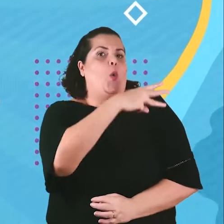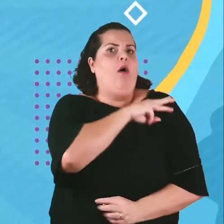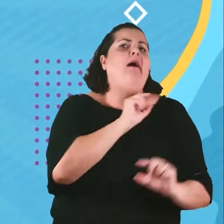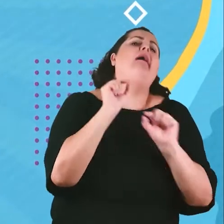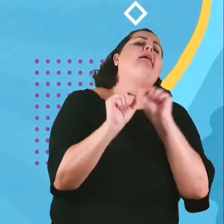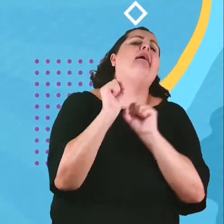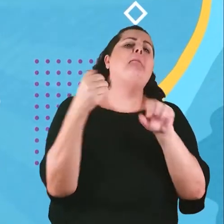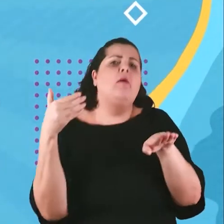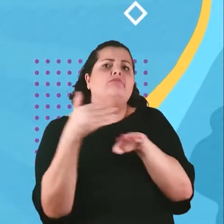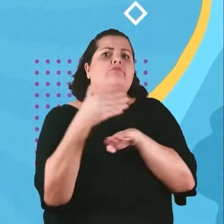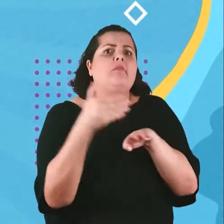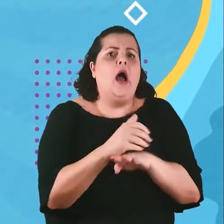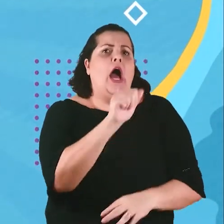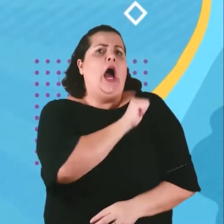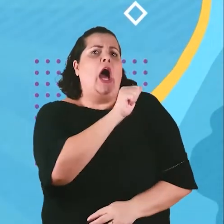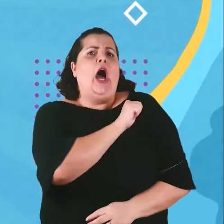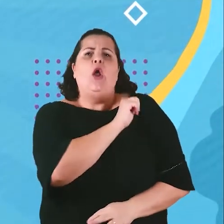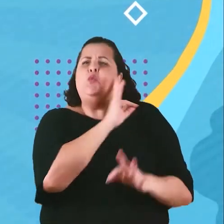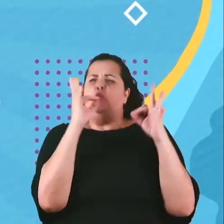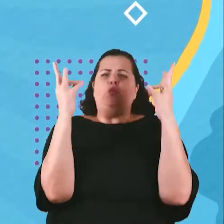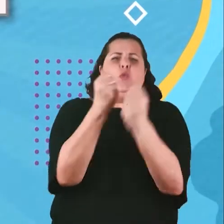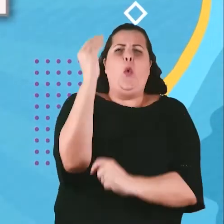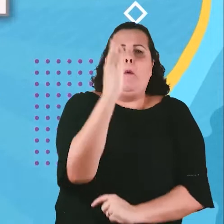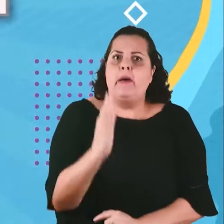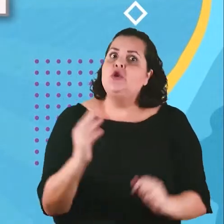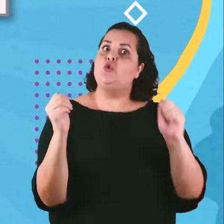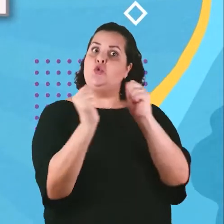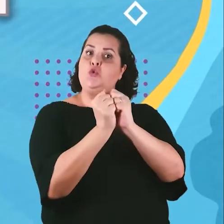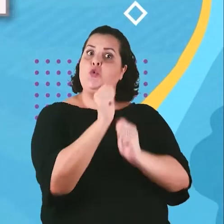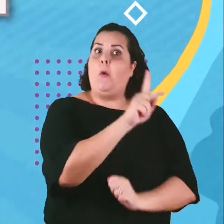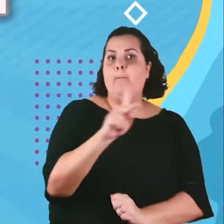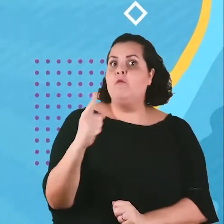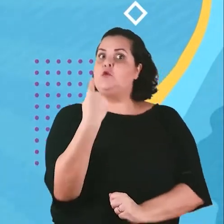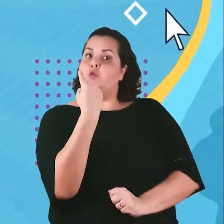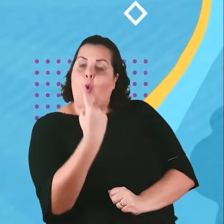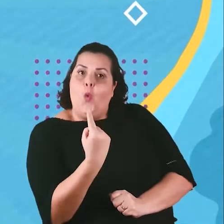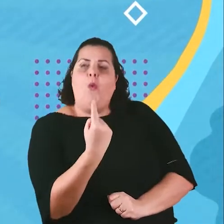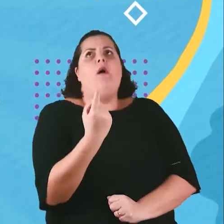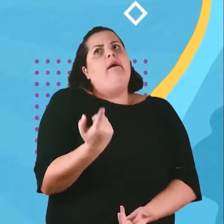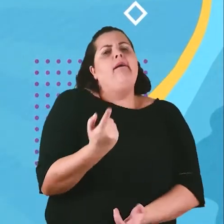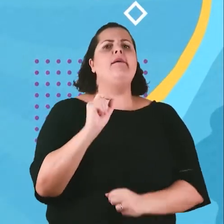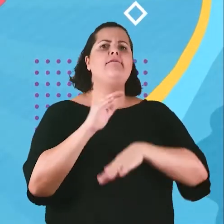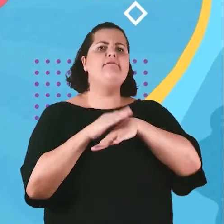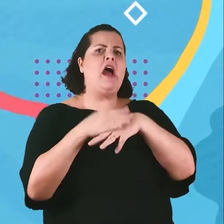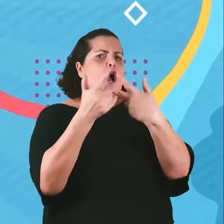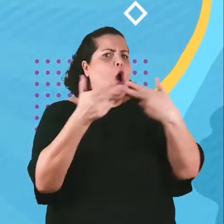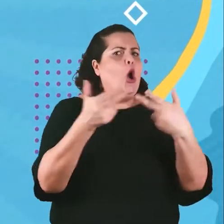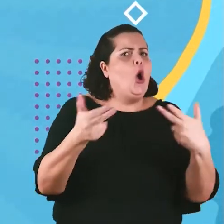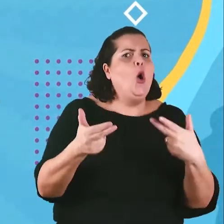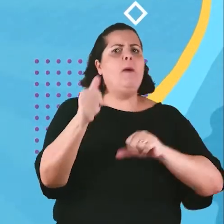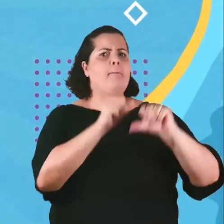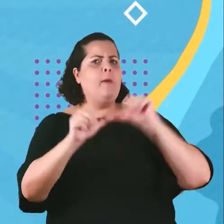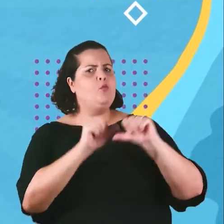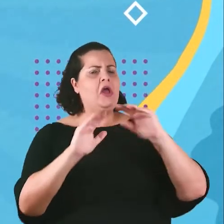Grupos de alunas e alunos de todo o Brasil com pelo menos uma professora ou professor que estão fazendo alguma iniciativa para